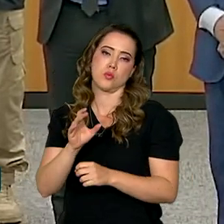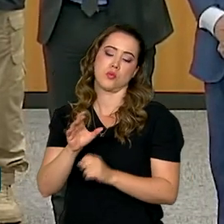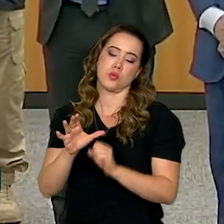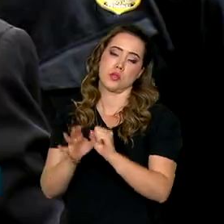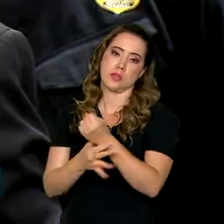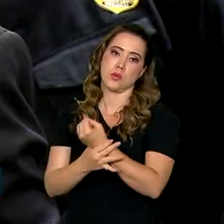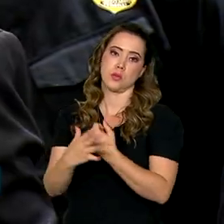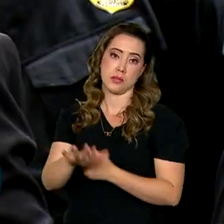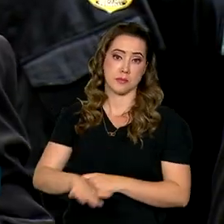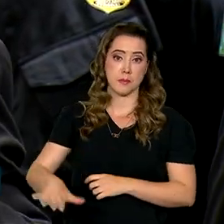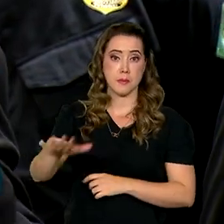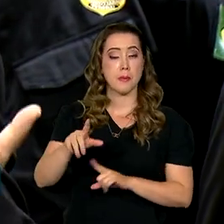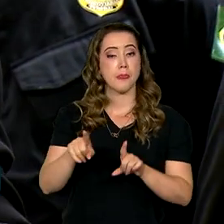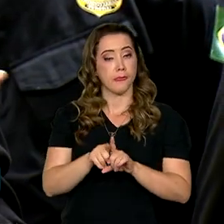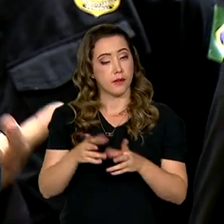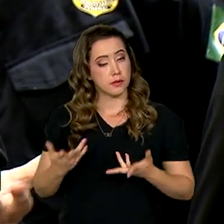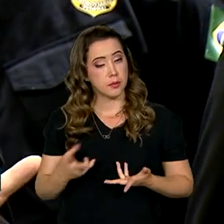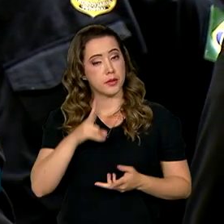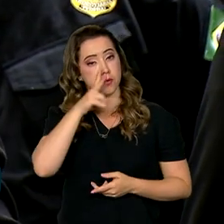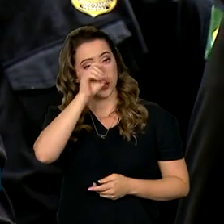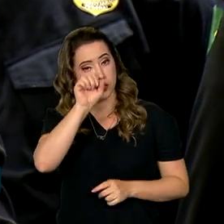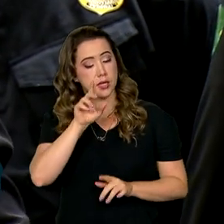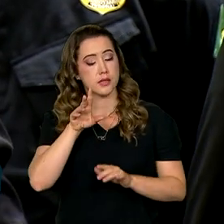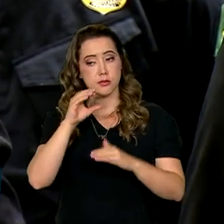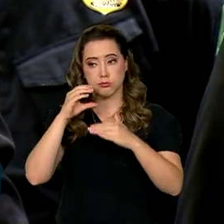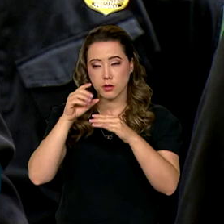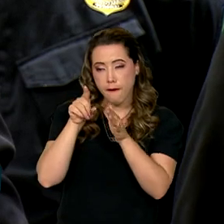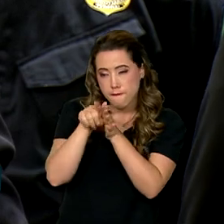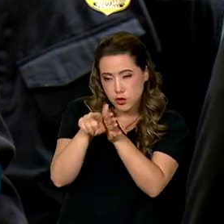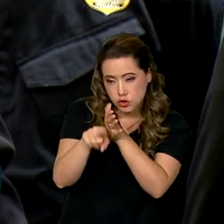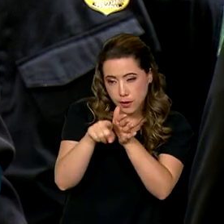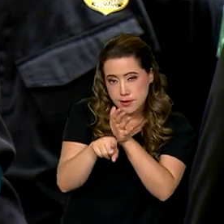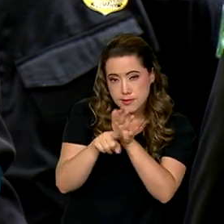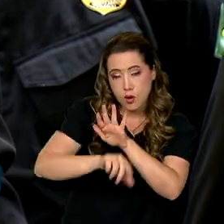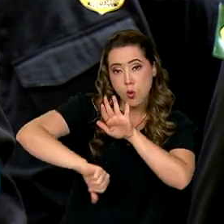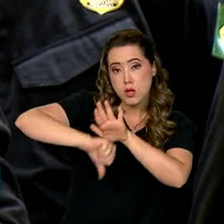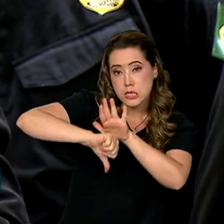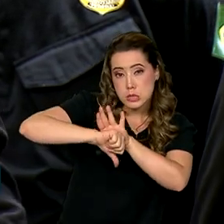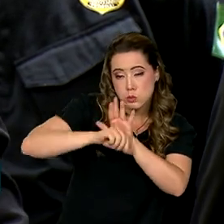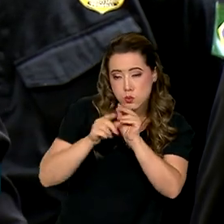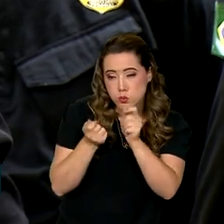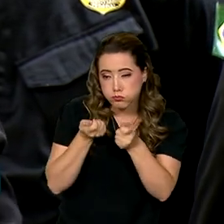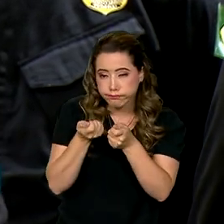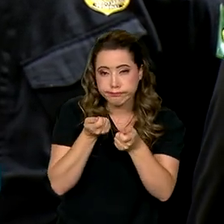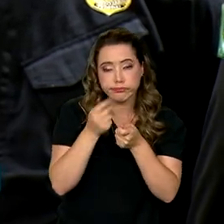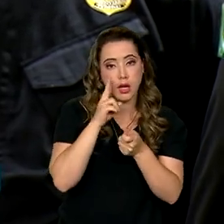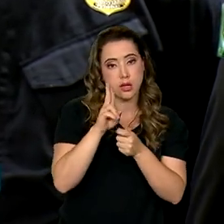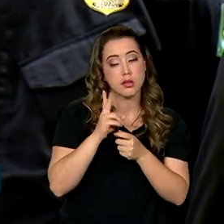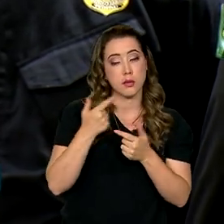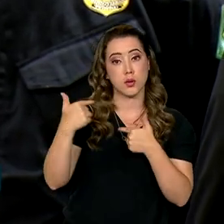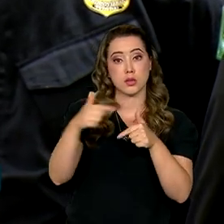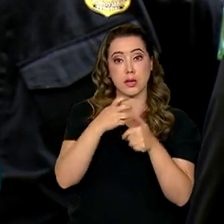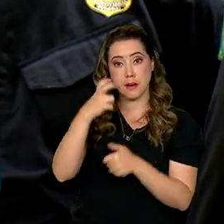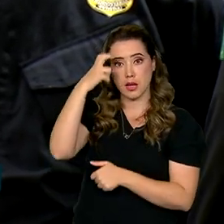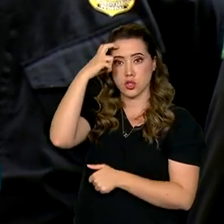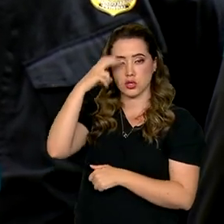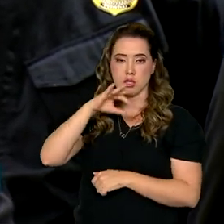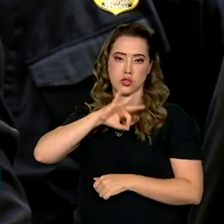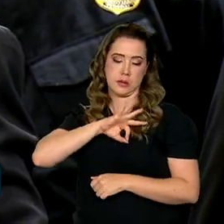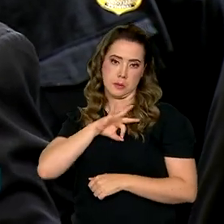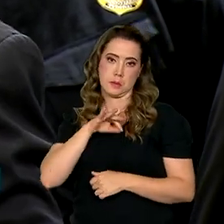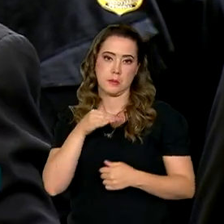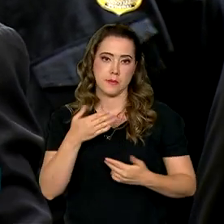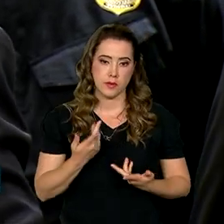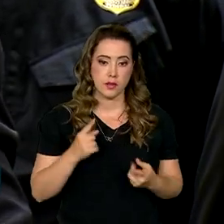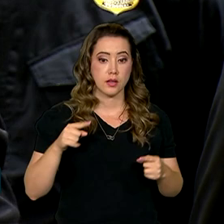pública e fortalecer a investigação criminal e a atividade de inteligência. Ela faz parte do Plano